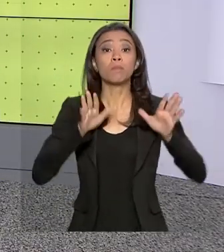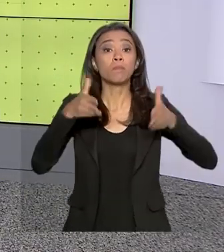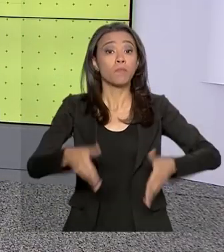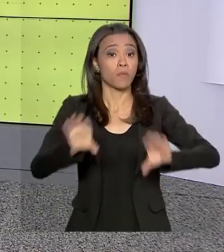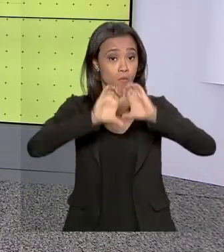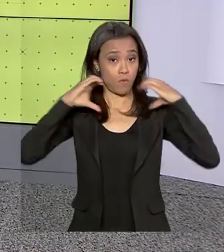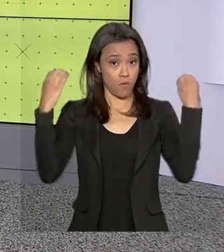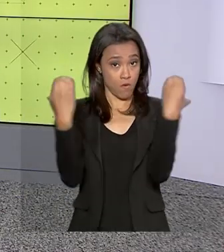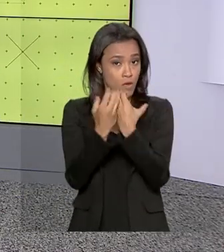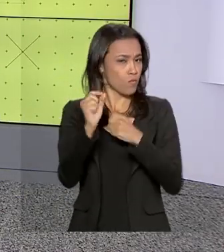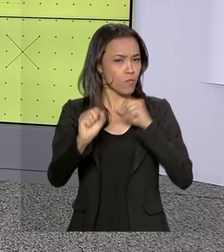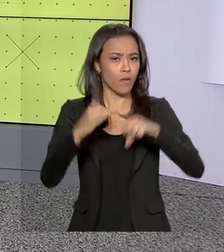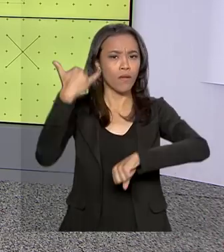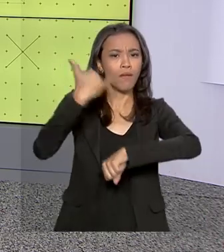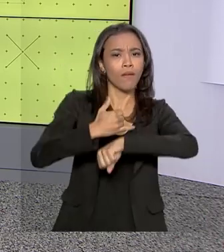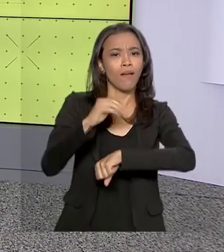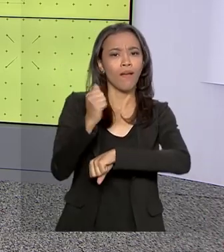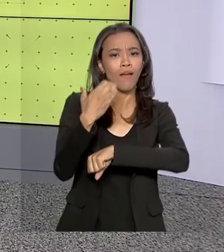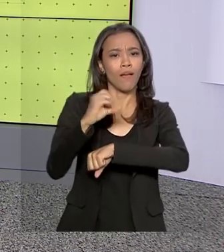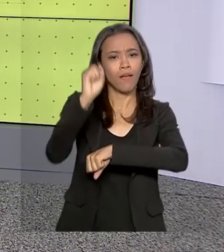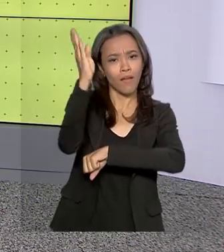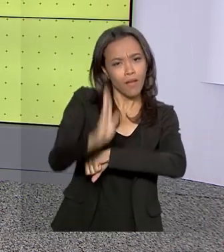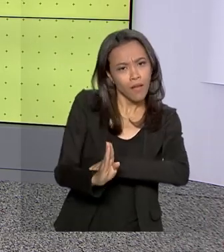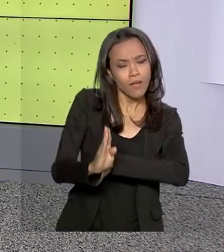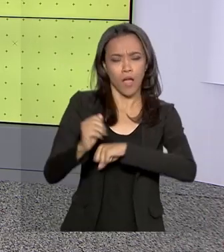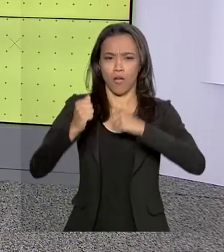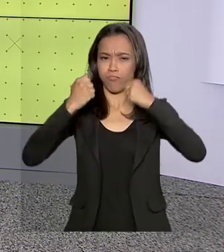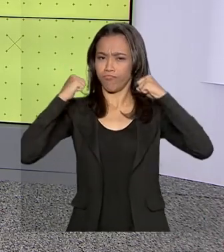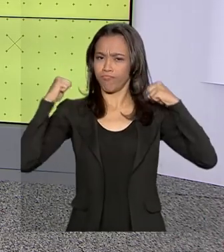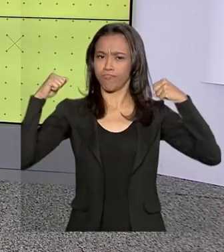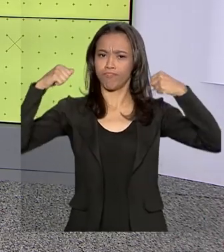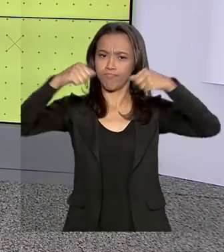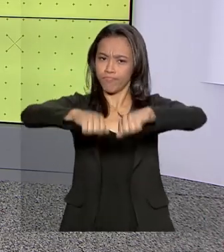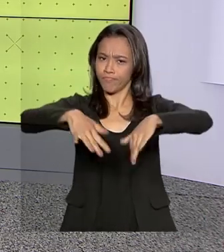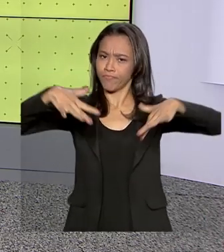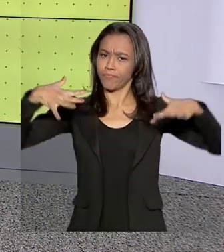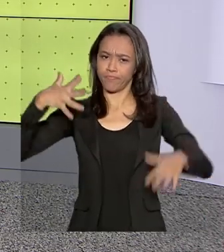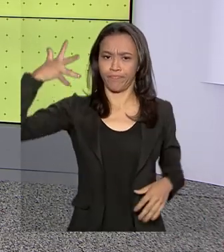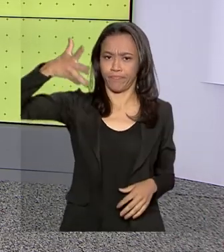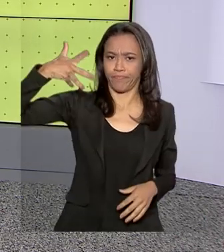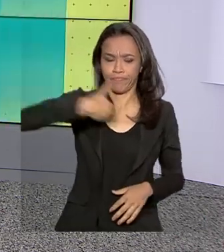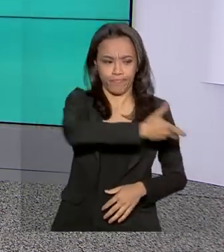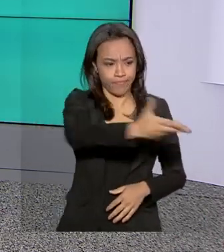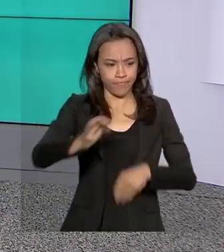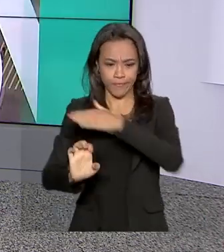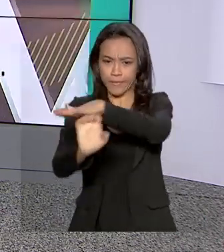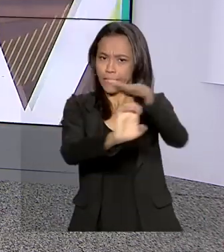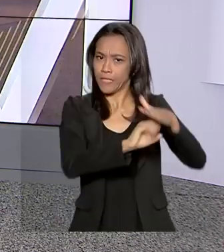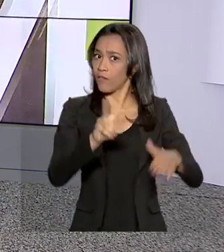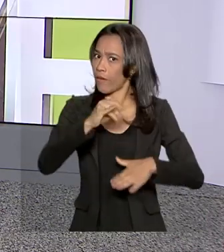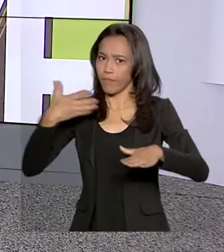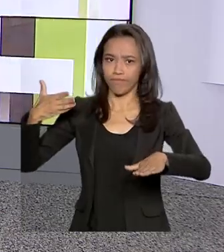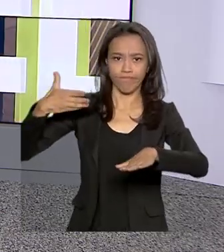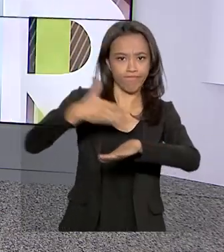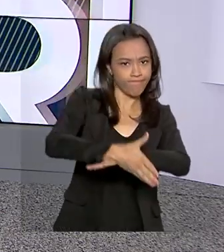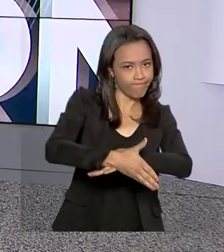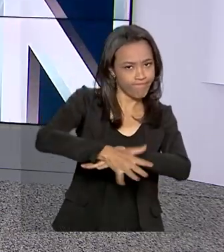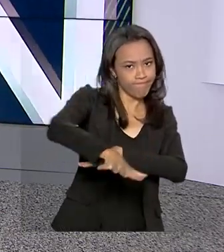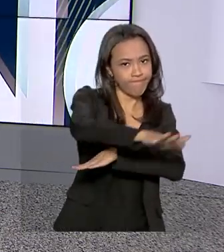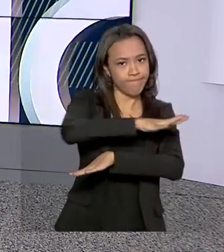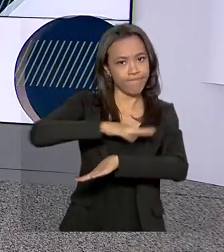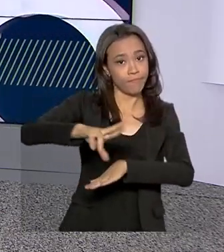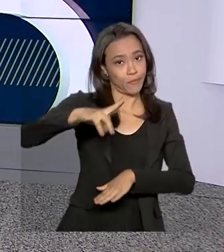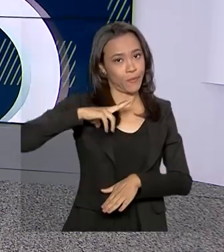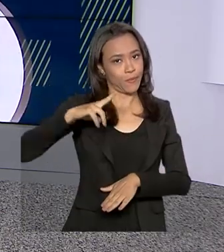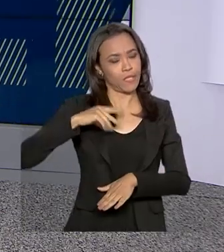Aço Brasil aqui em Brasília. Ao falar a empresários e representantes do setor, disse que não vai interferir na iniciativa privada e que está